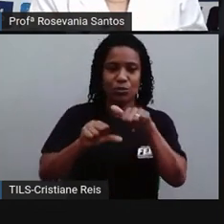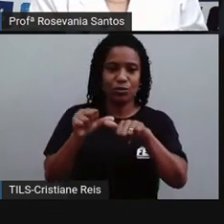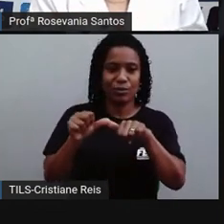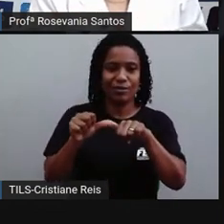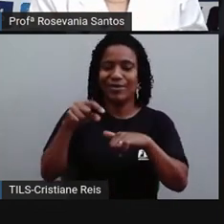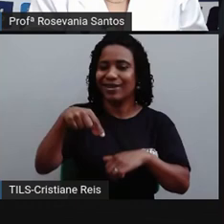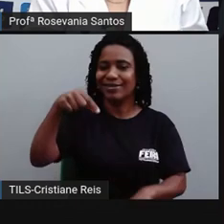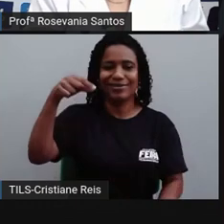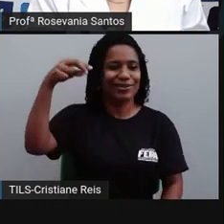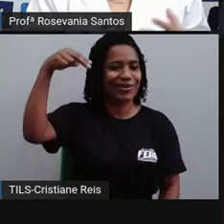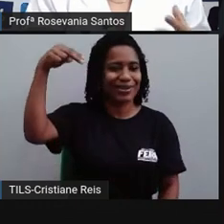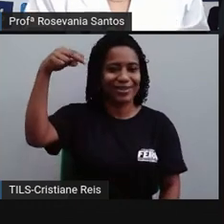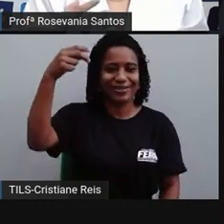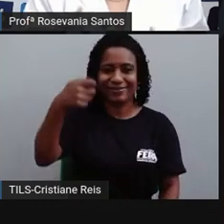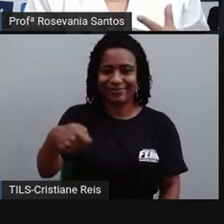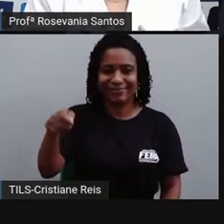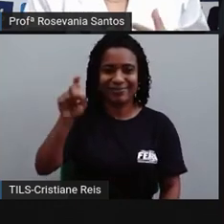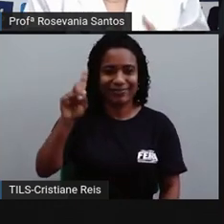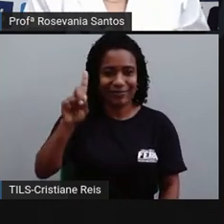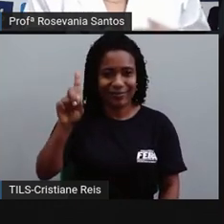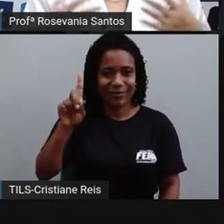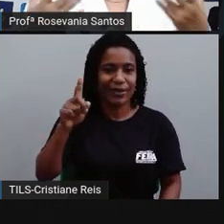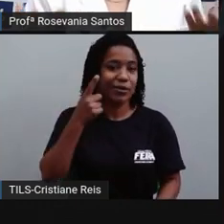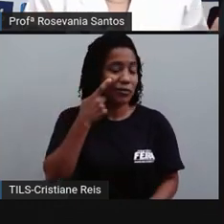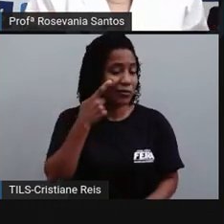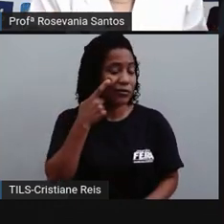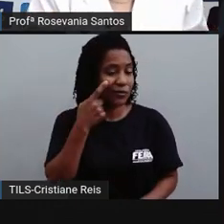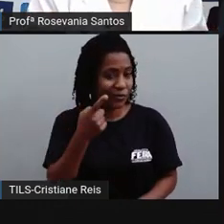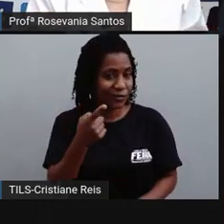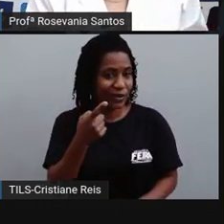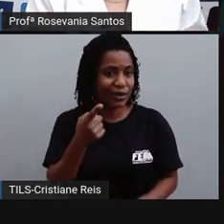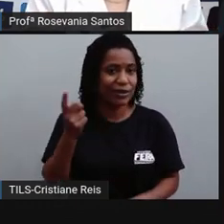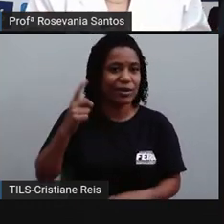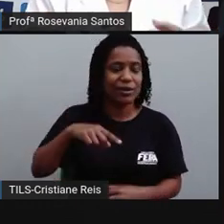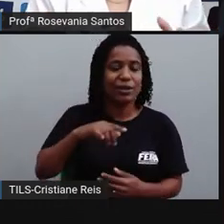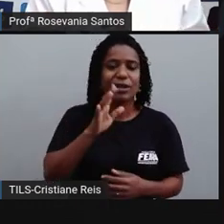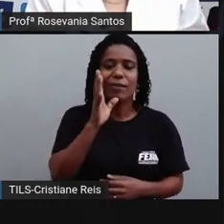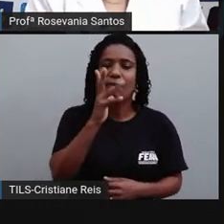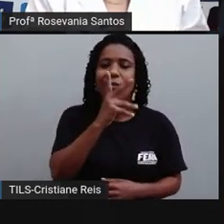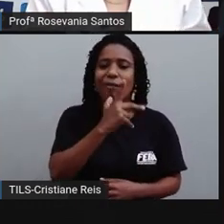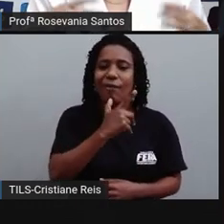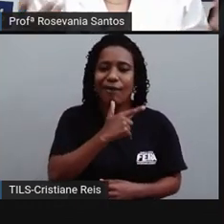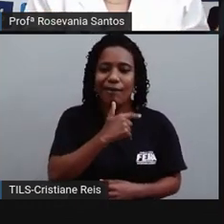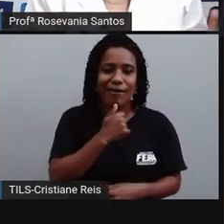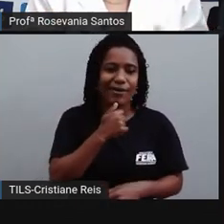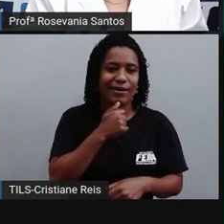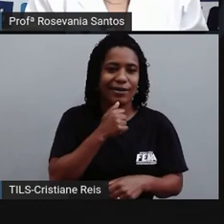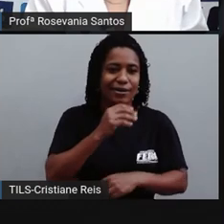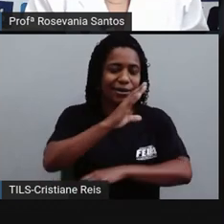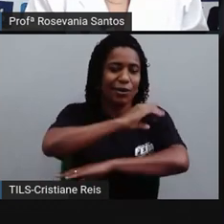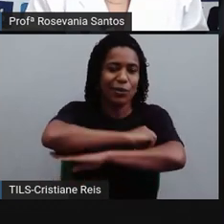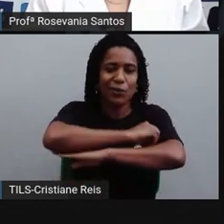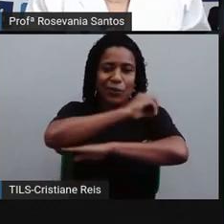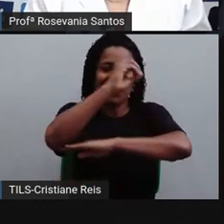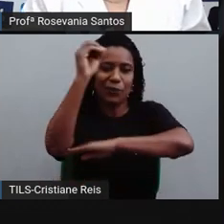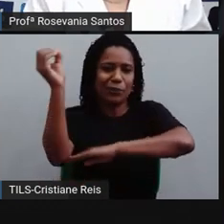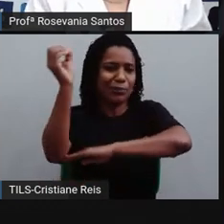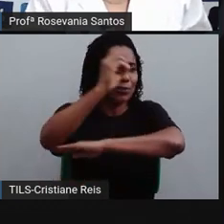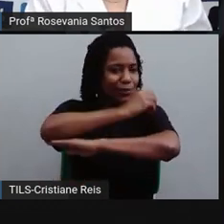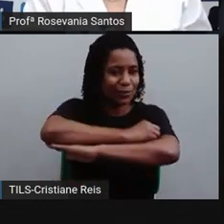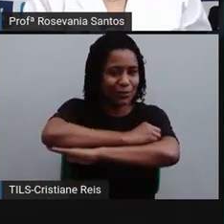regiões mais próximas a esse ponto, os dias e as noites têm as mesmas durações todo ano, então não tem muita variação, né.